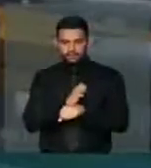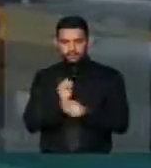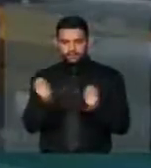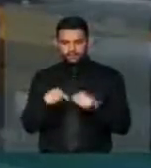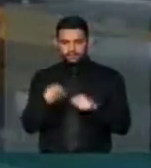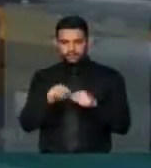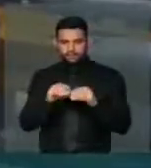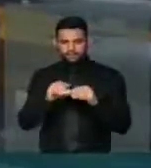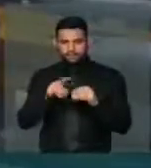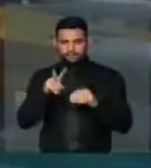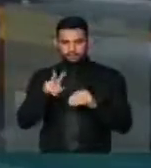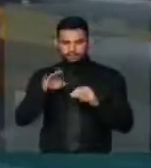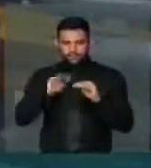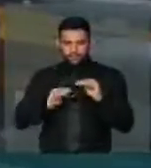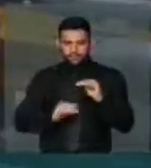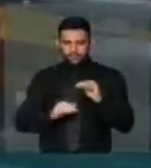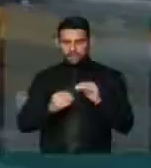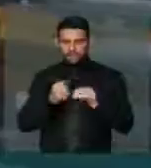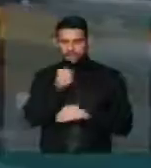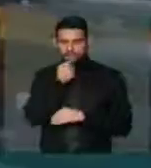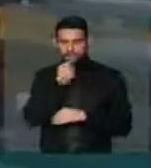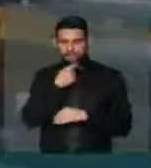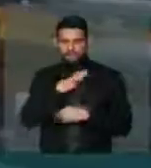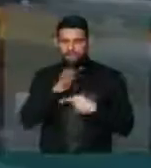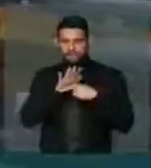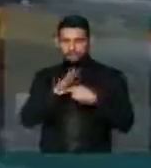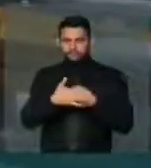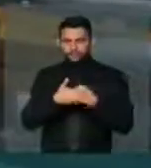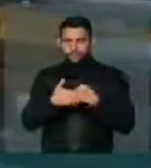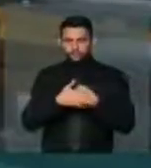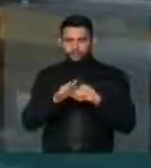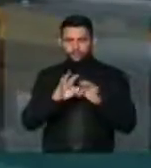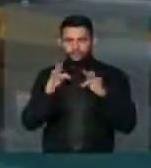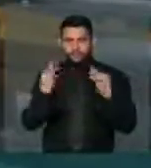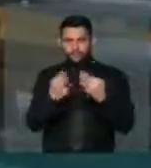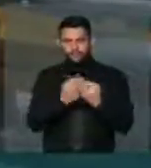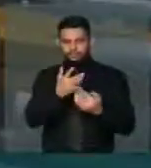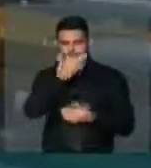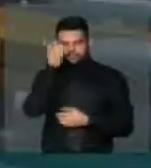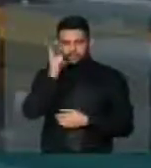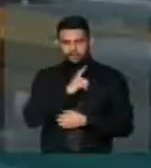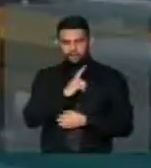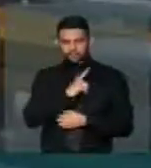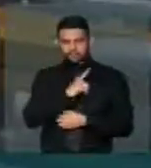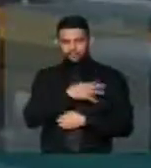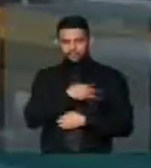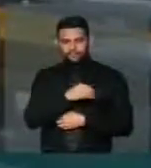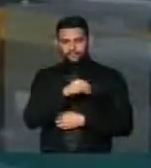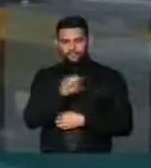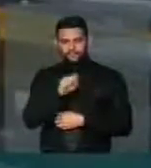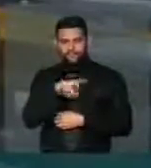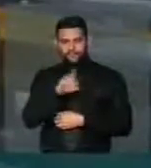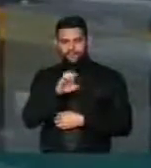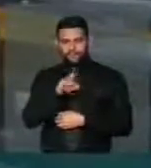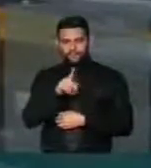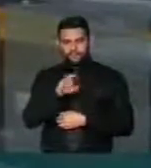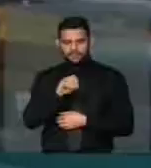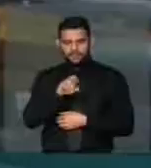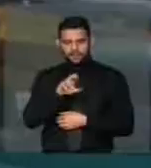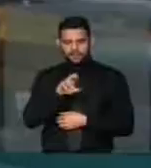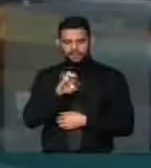que pode ainda baratear mais esse remédio, é um alento para as famílias que têm os filhos com síndrome da epilepsia